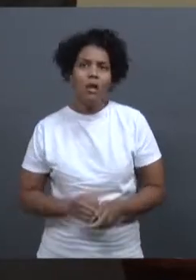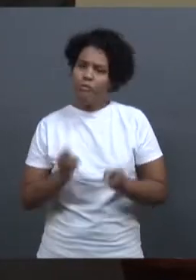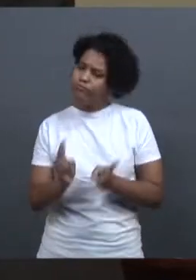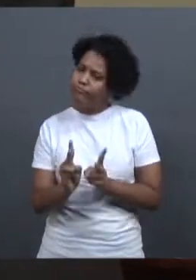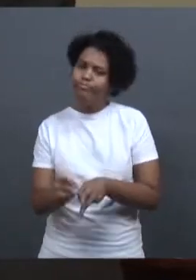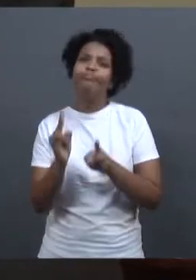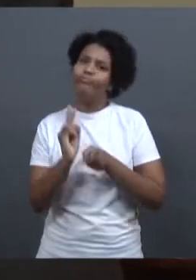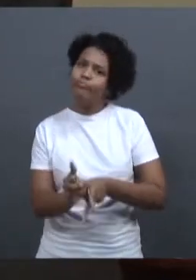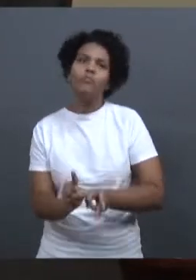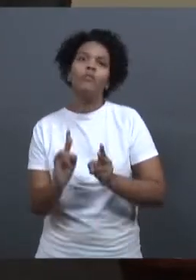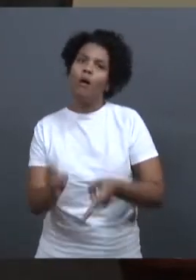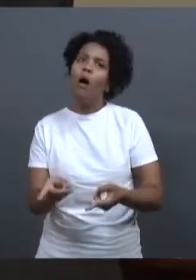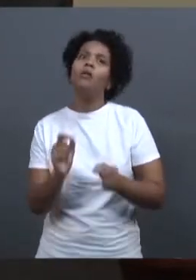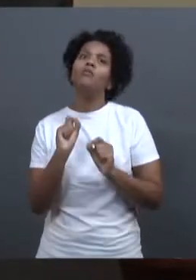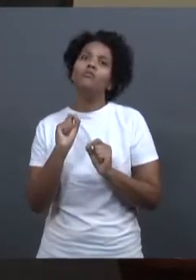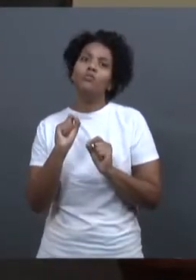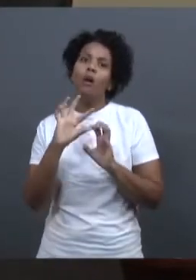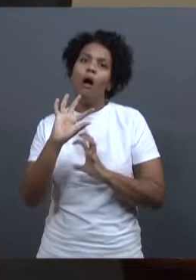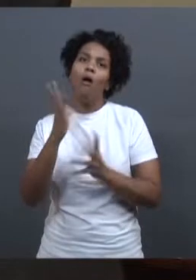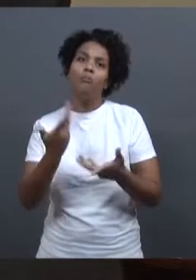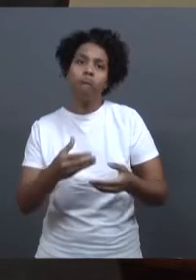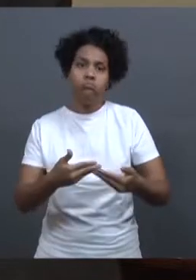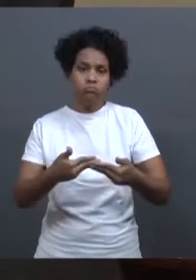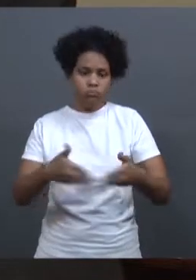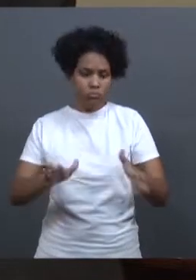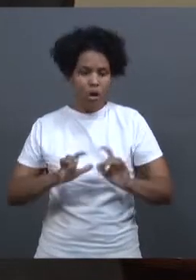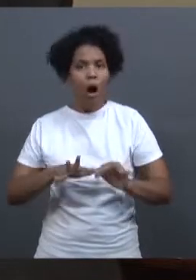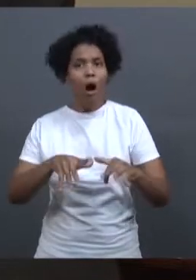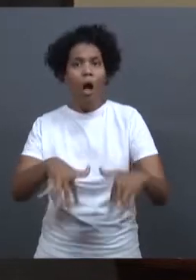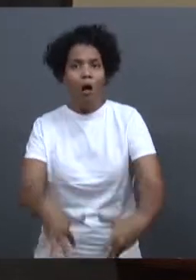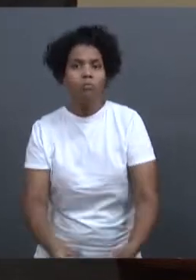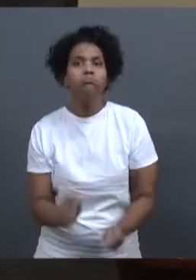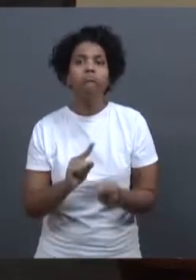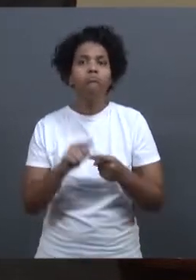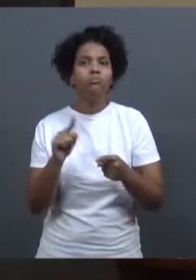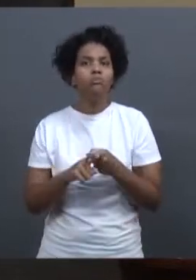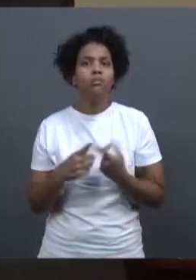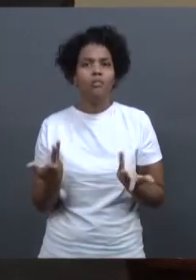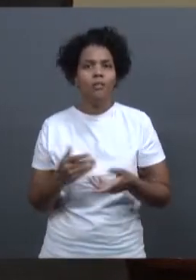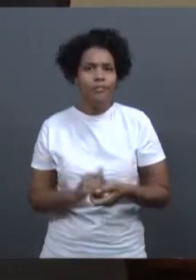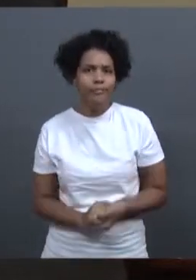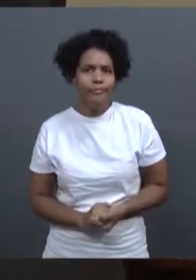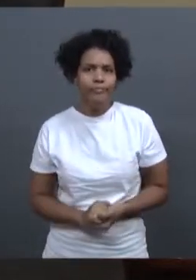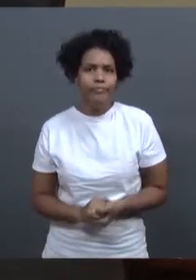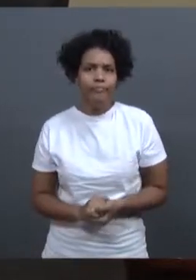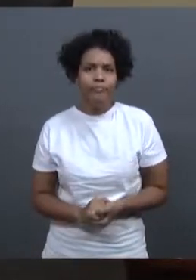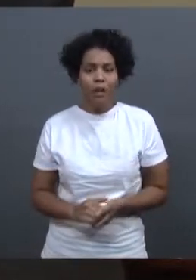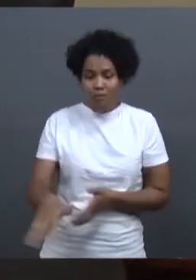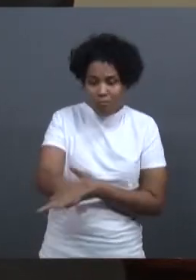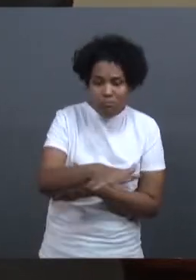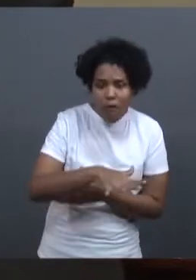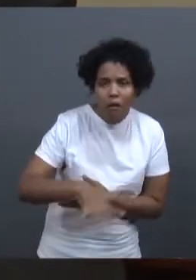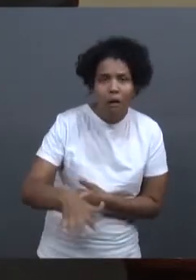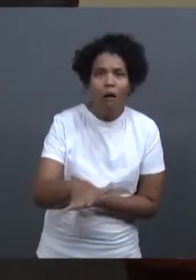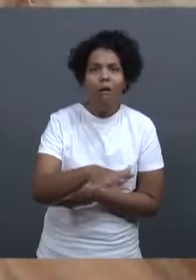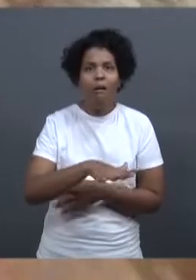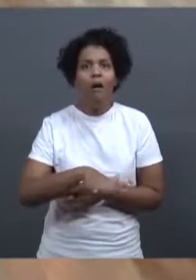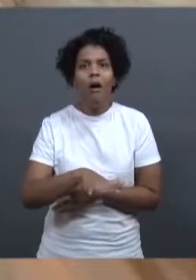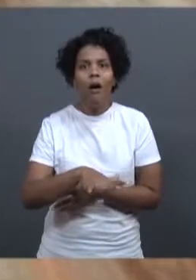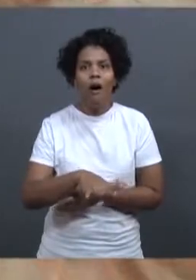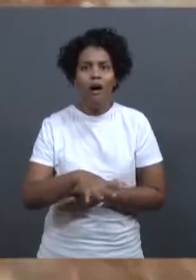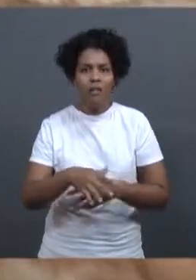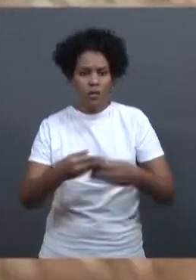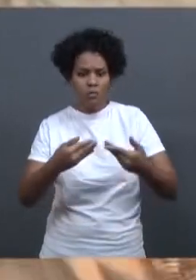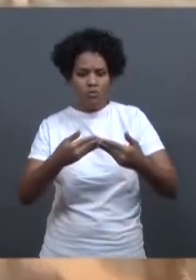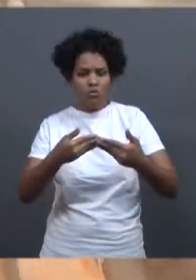sucedendo e ocorreu o rompimento. Sobretudo porque o rejeito que estava sendo estocado na barragem da Samarco, ele começou a se liquefazer,